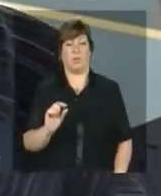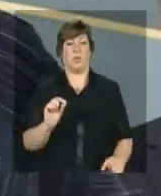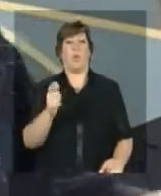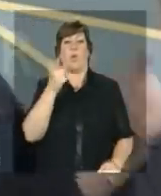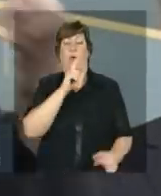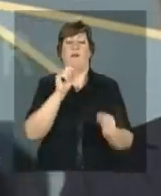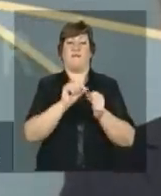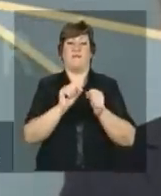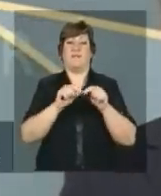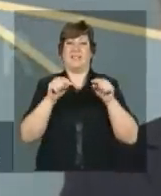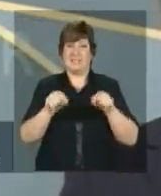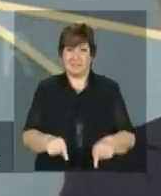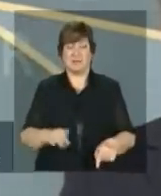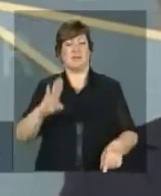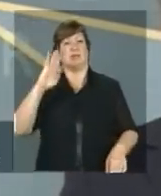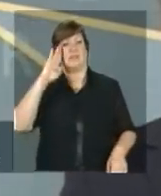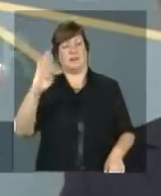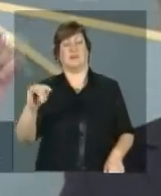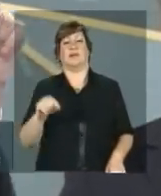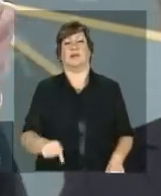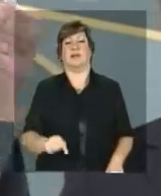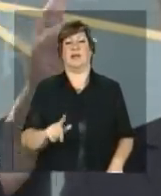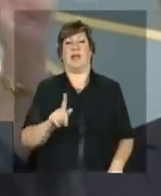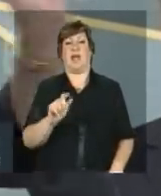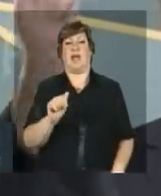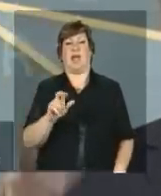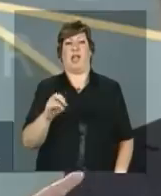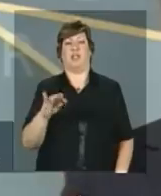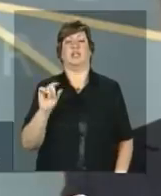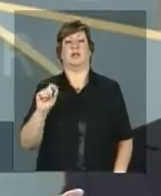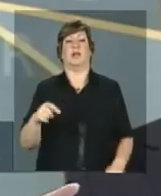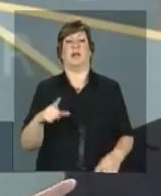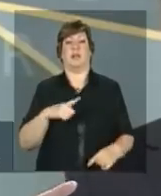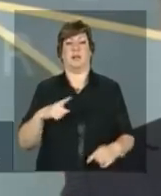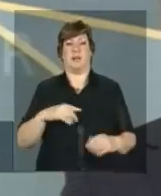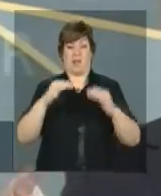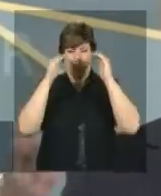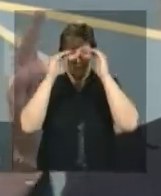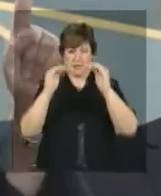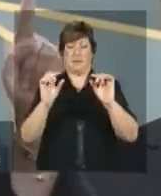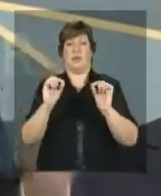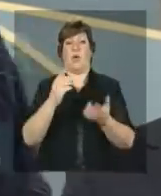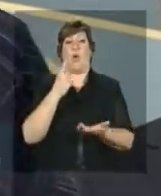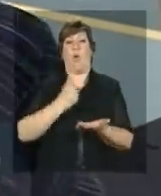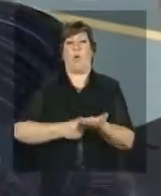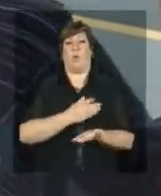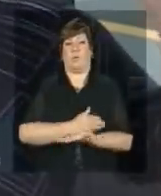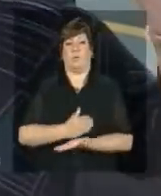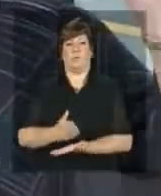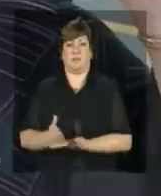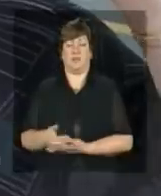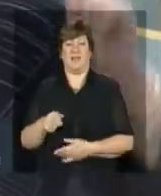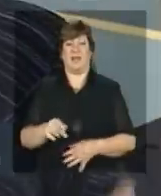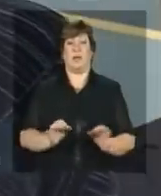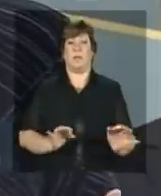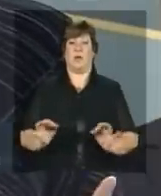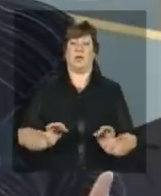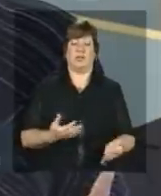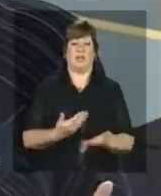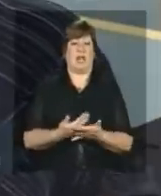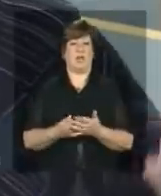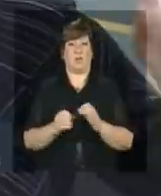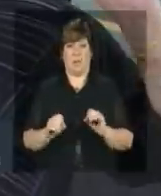executado e sobretudo garantir que ele atenda seus compromissos um projeto que não de